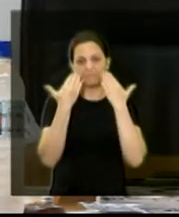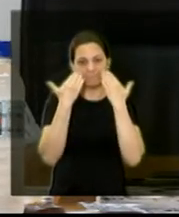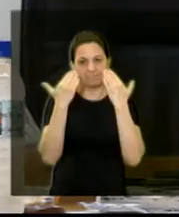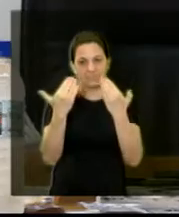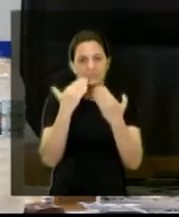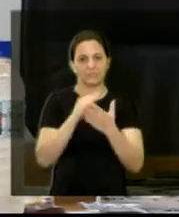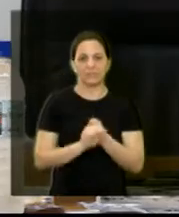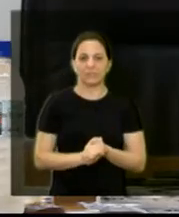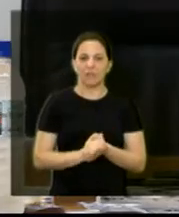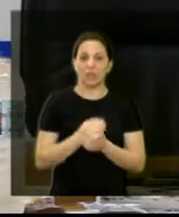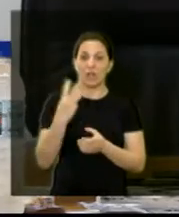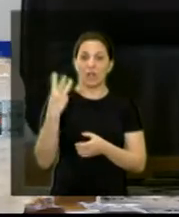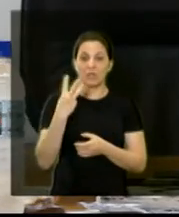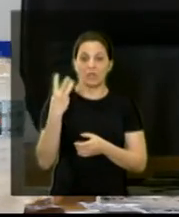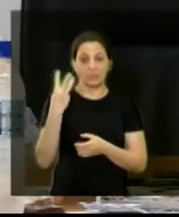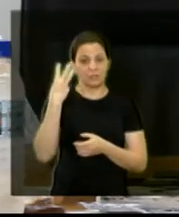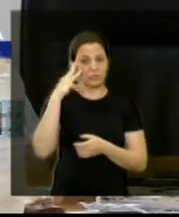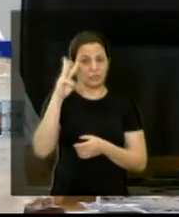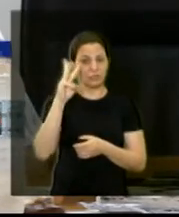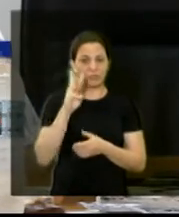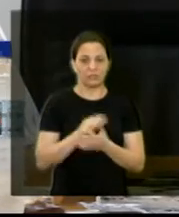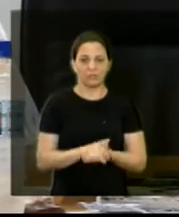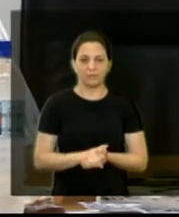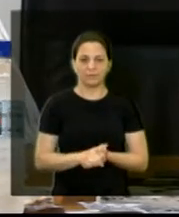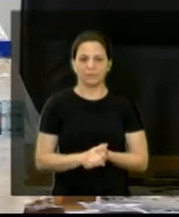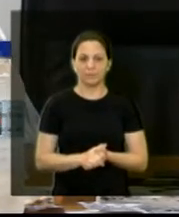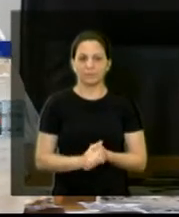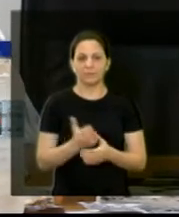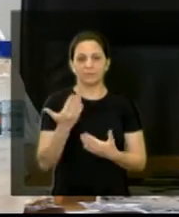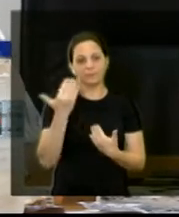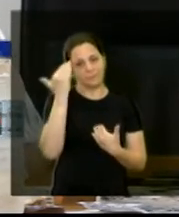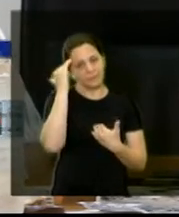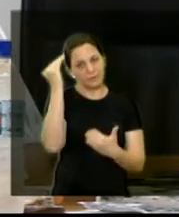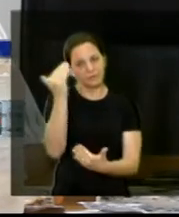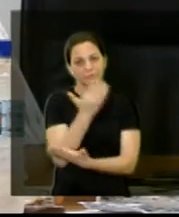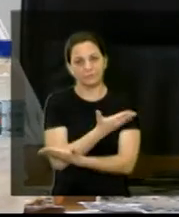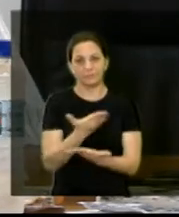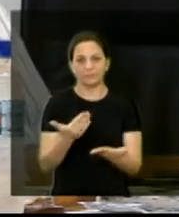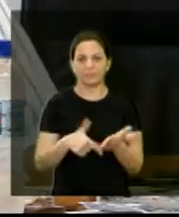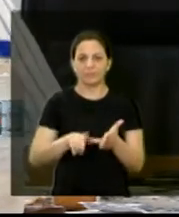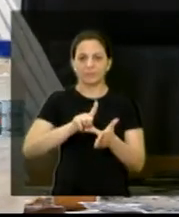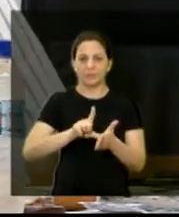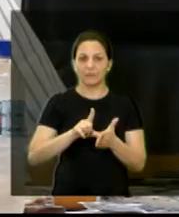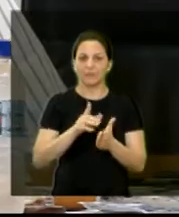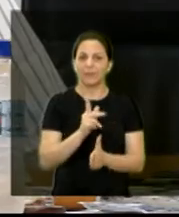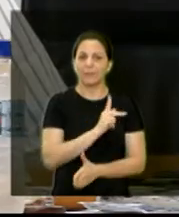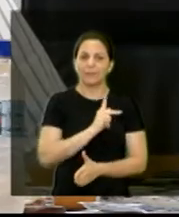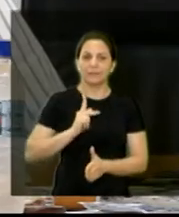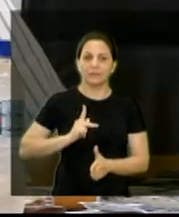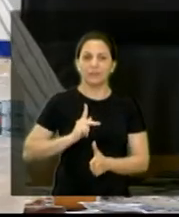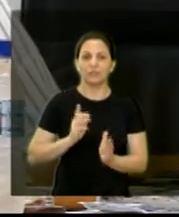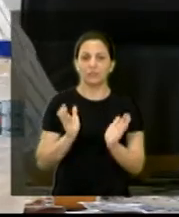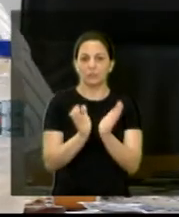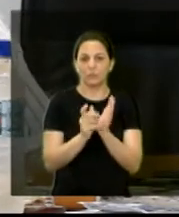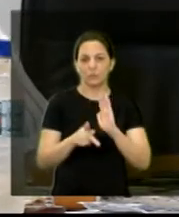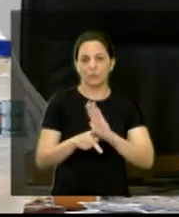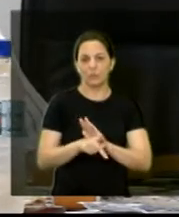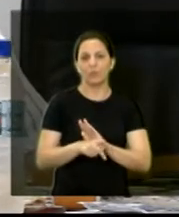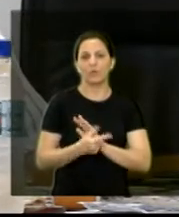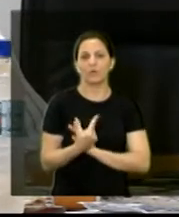esses três dias aqui. Quero agradecer aqui, antes de mais nada, o nosso presidente da Comissão de Finanças,